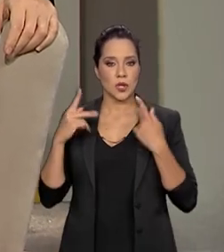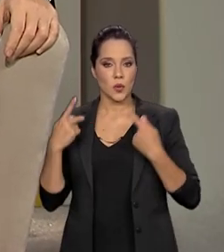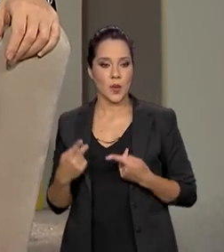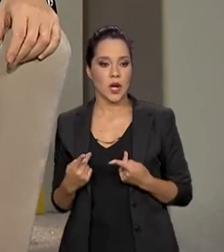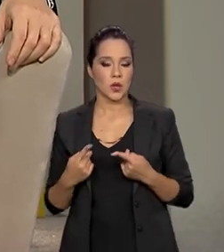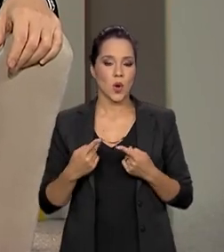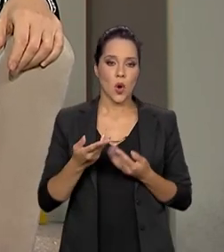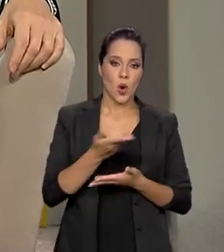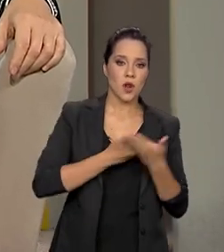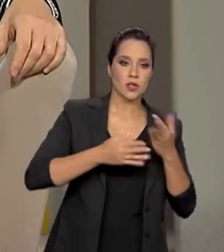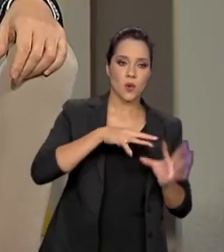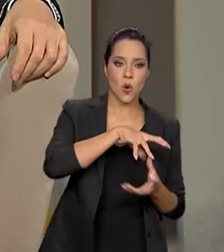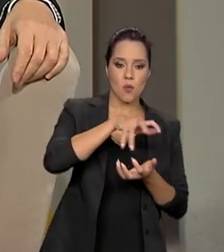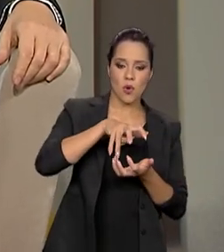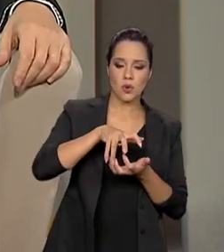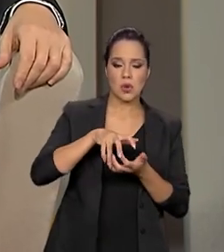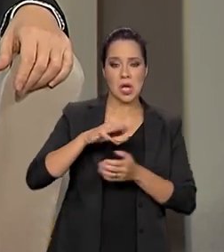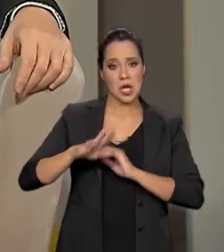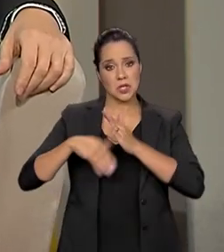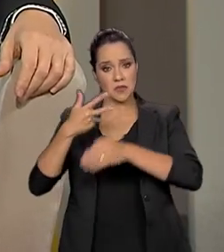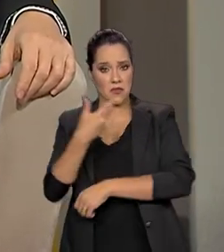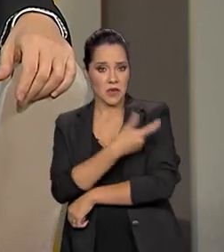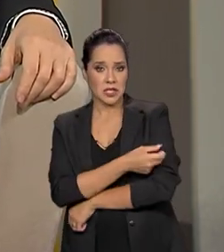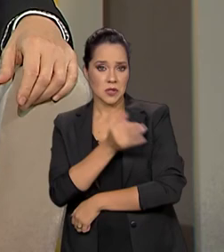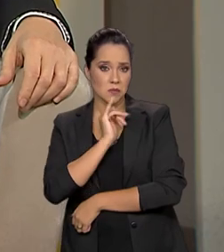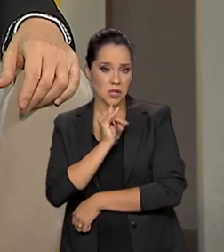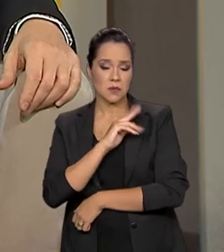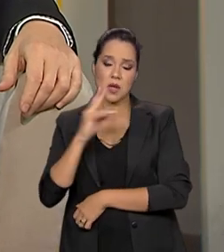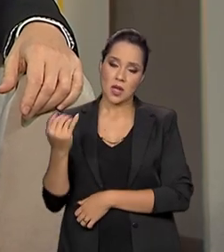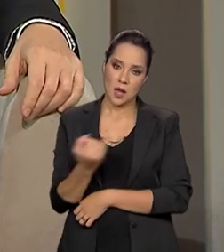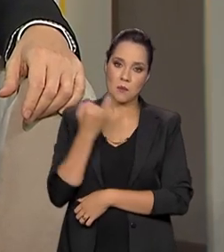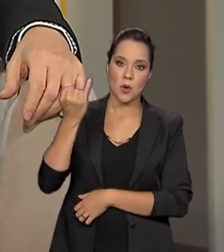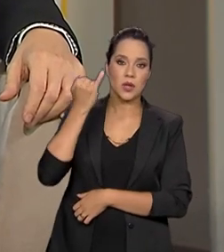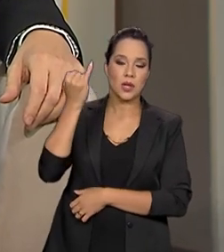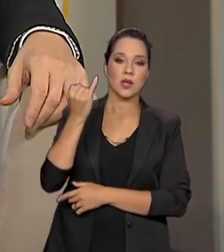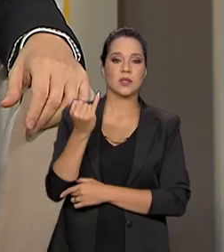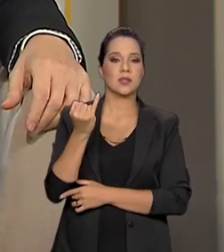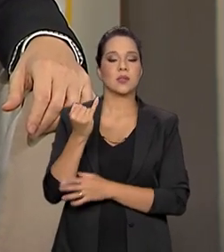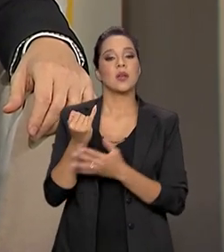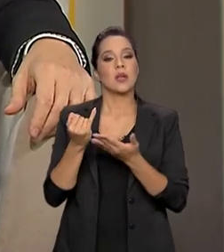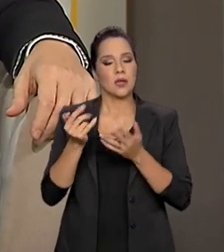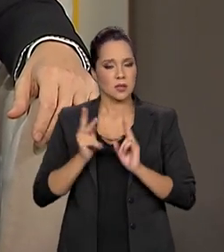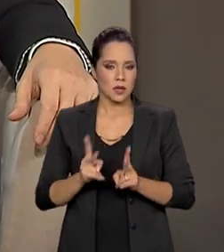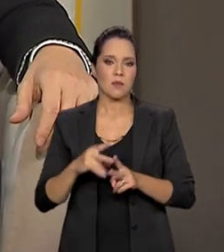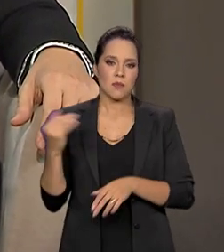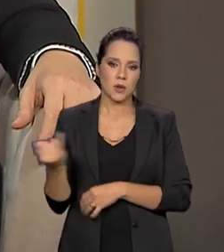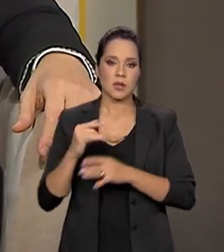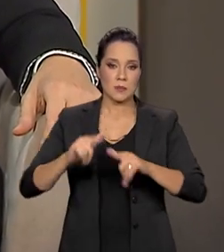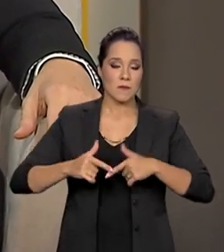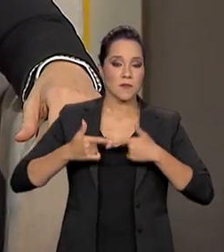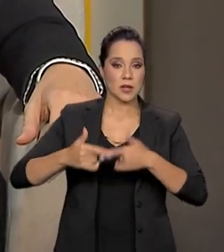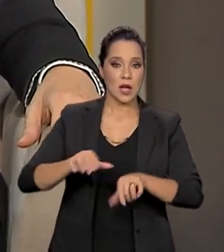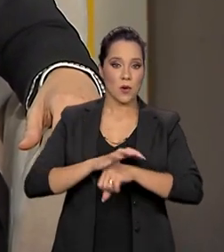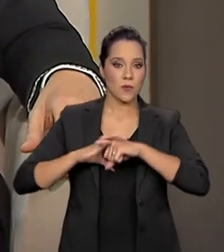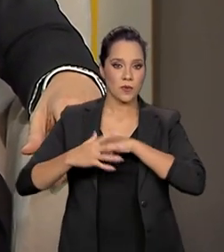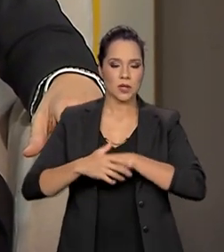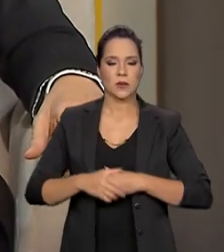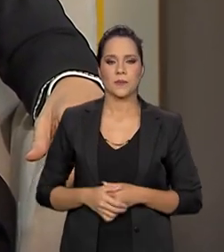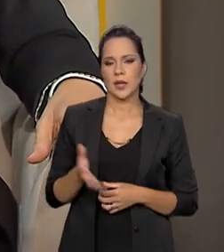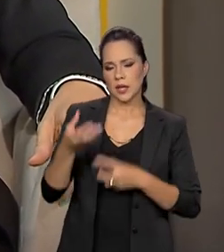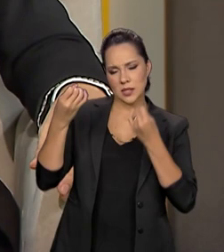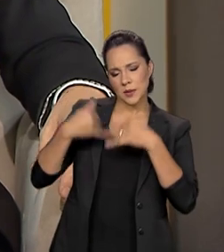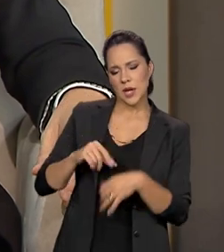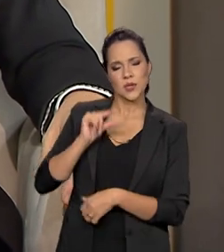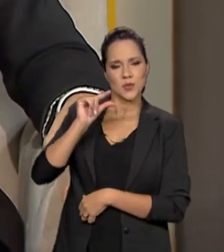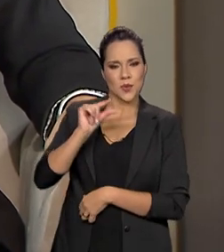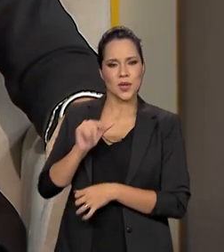o planeta e desenvolve vacinas, por exemplo, que são fundamentais e foram fundamentais para o enfrentamento da Covid-19. Então, eu queria que o senhor